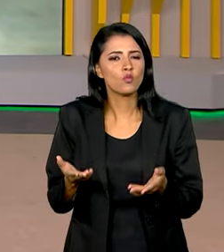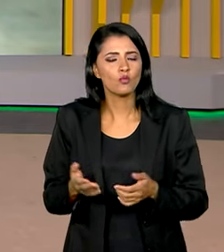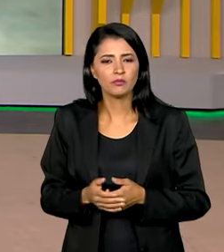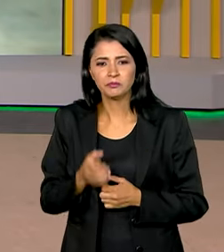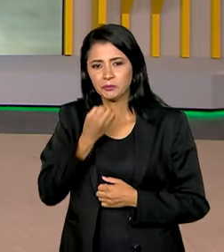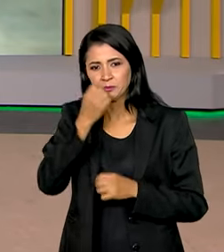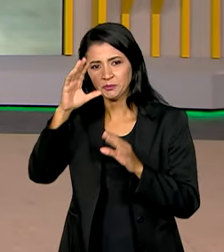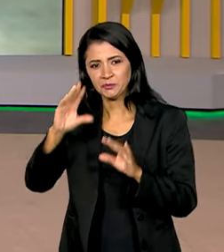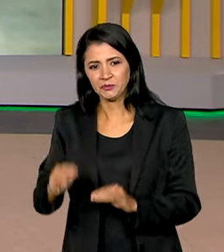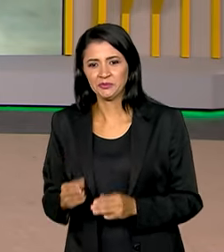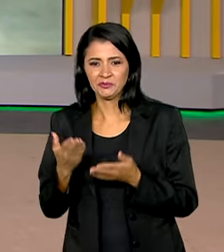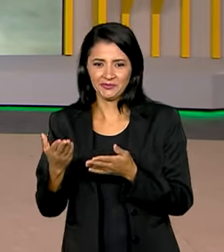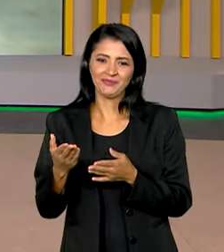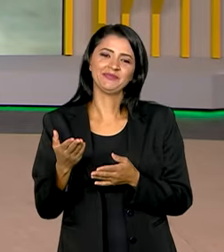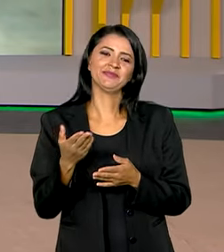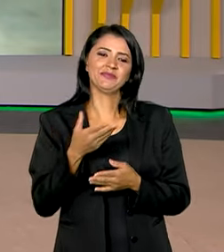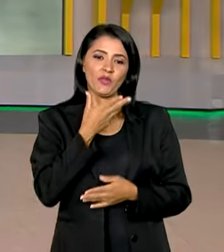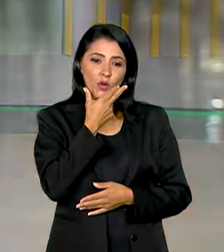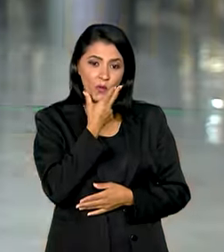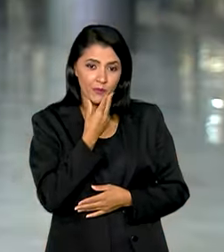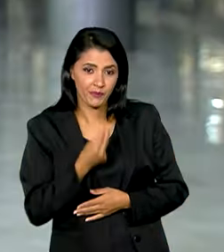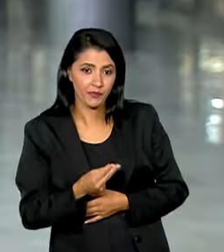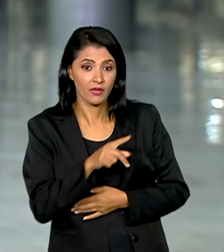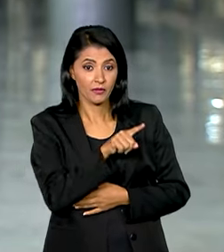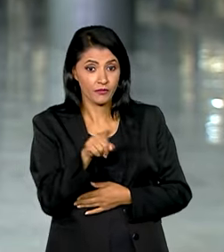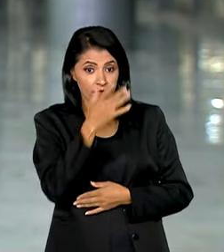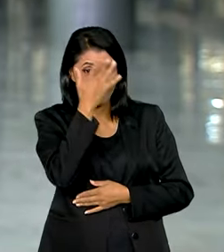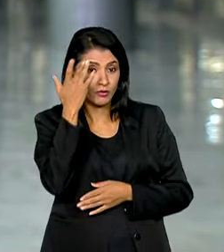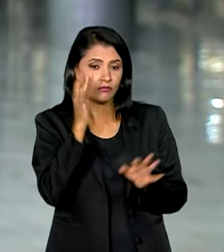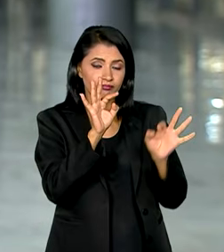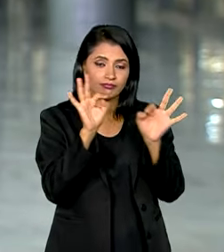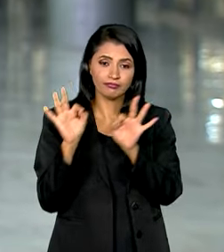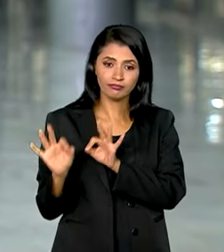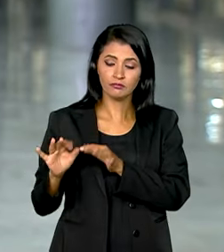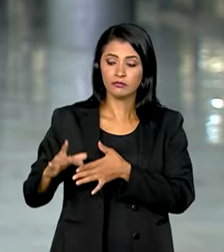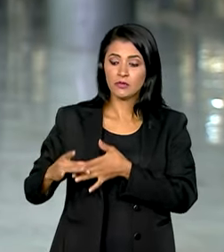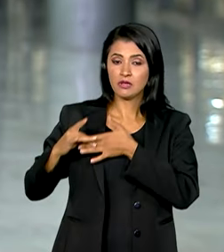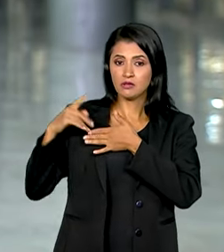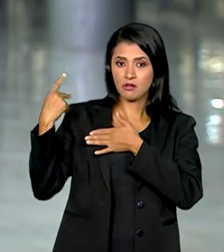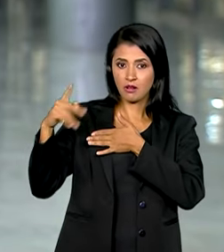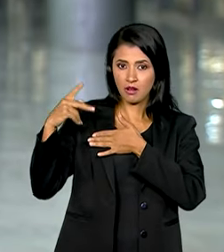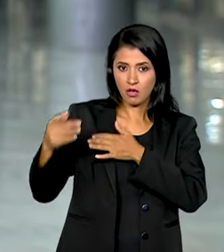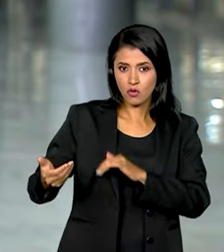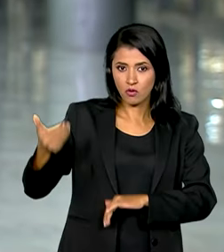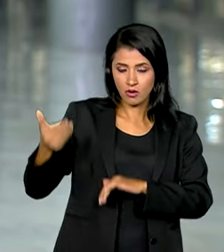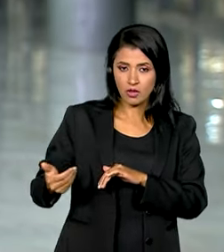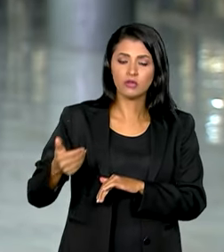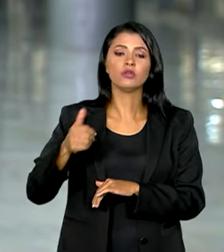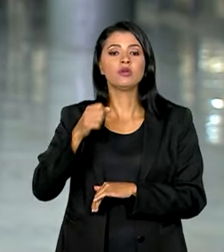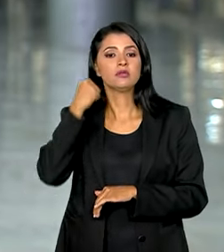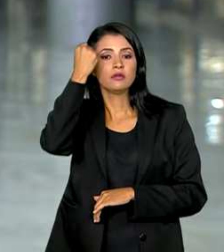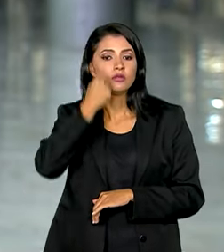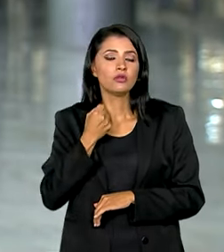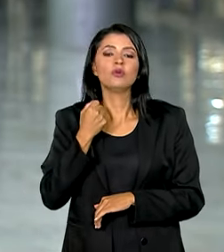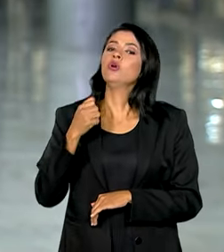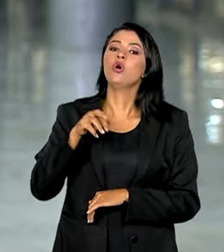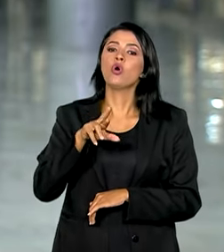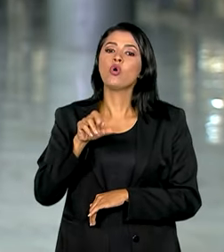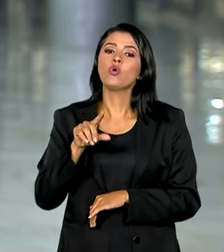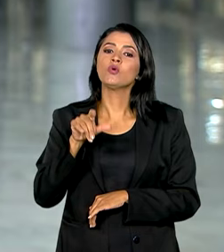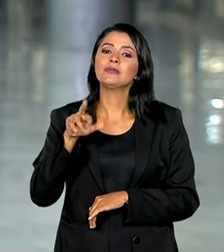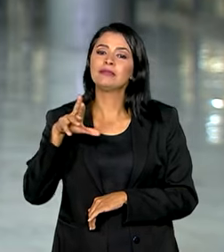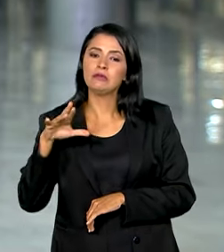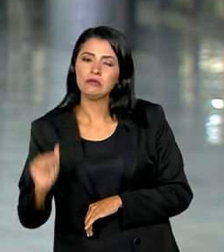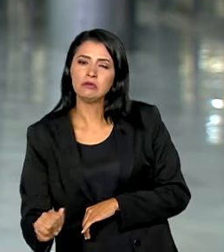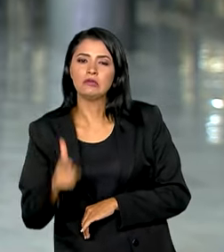Roberto. Boa noite a você que nos assiste. Segundo o líder do governo no Congresso, o senador Randolph Rodrigues, o governo federal vetou R$